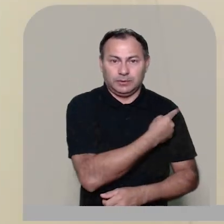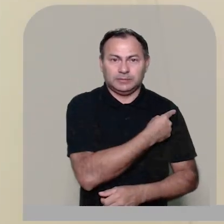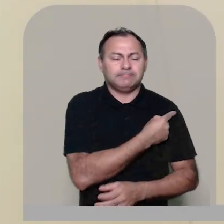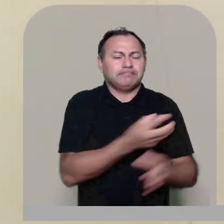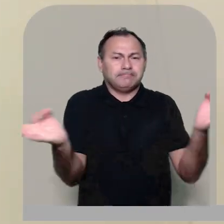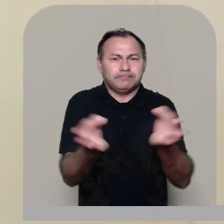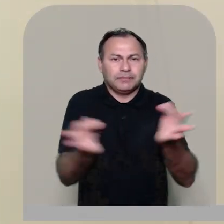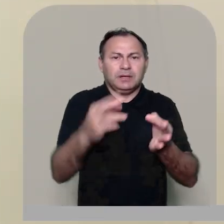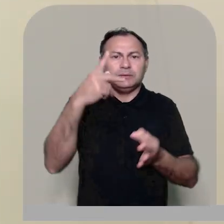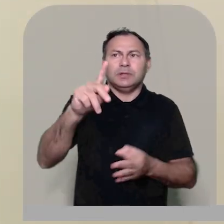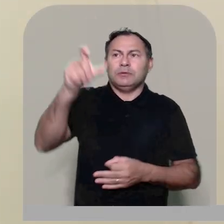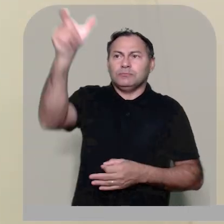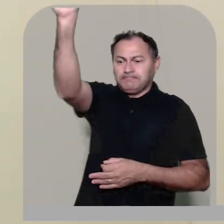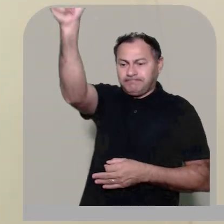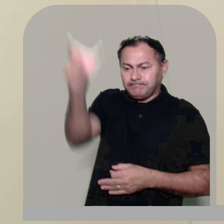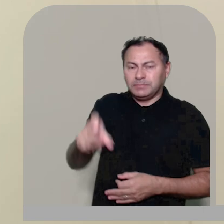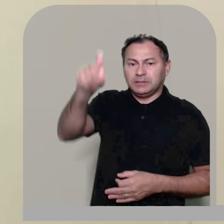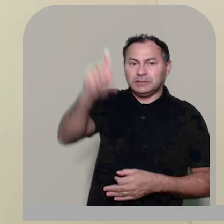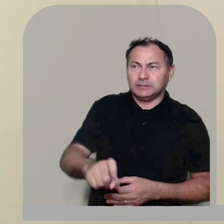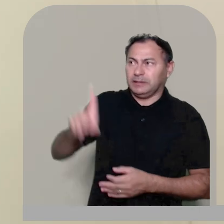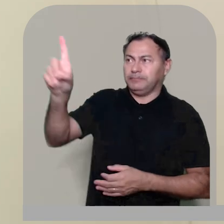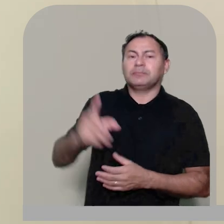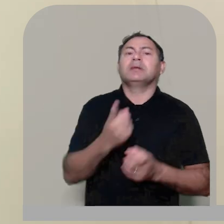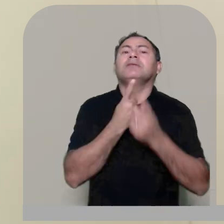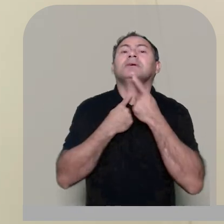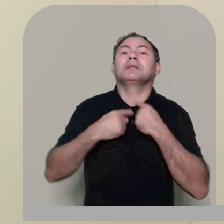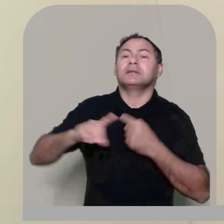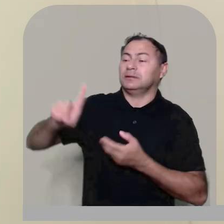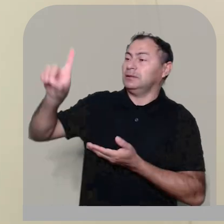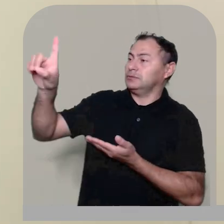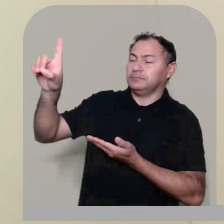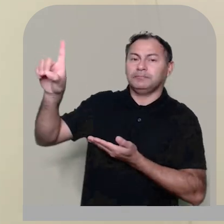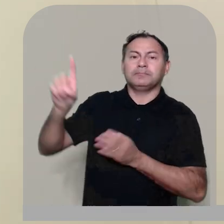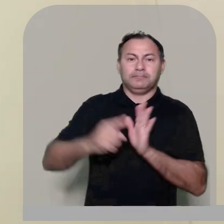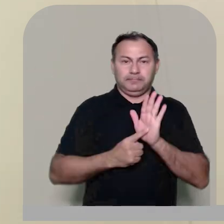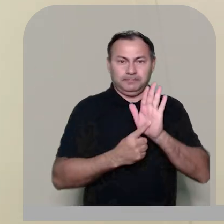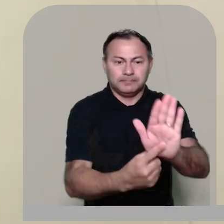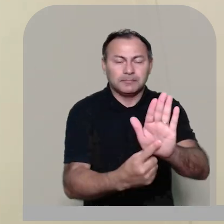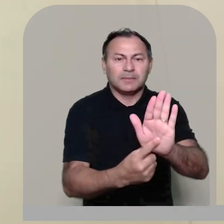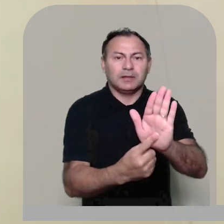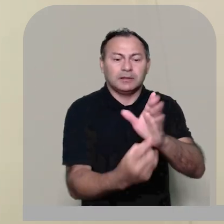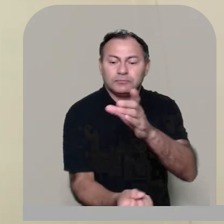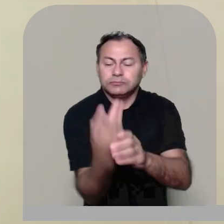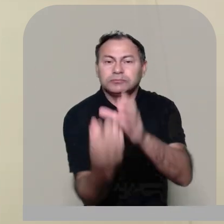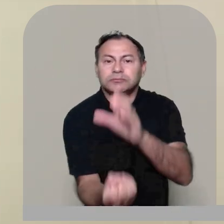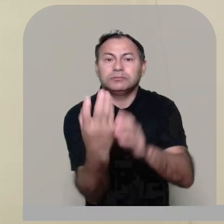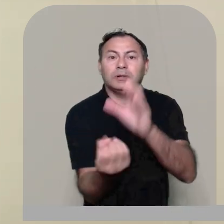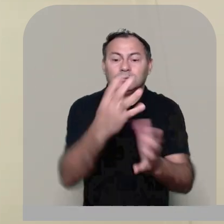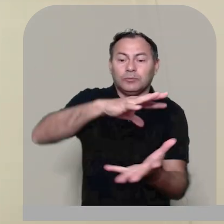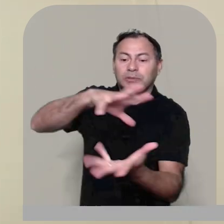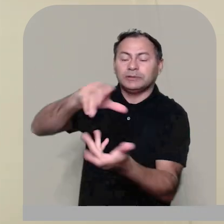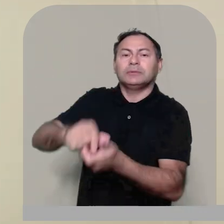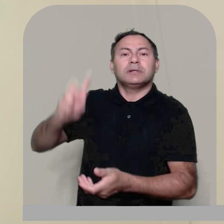a plenitude do seu ser essa vontade divina se manifesta na obra da criação